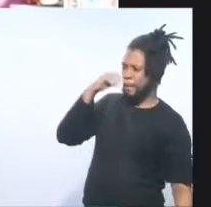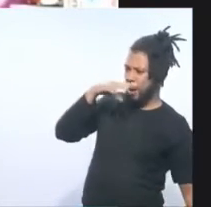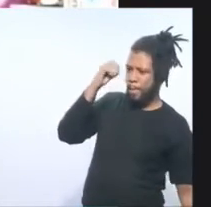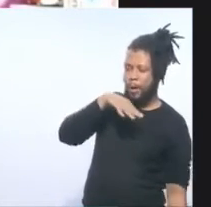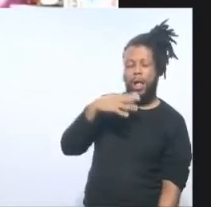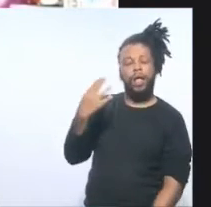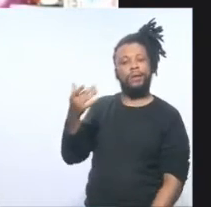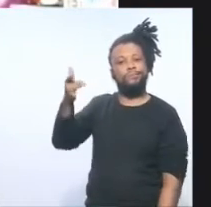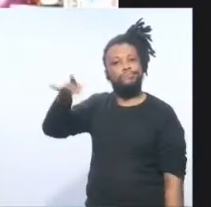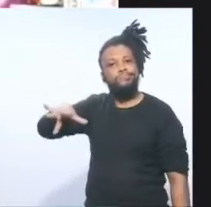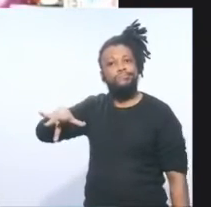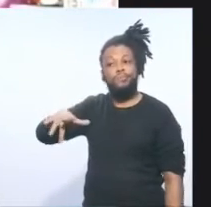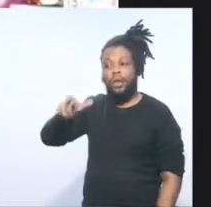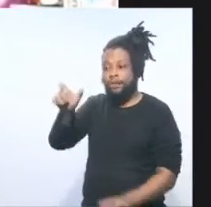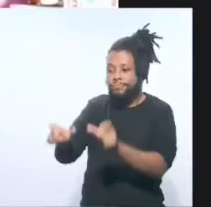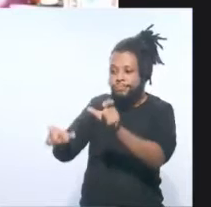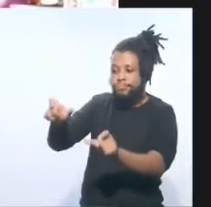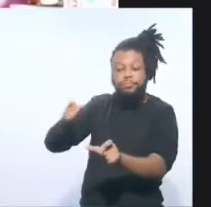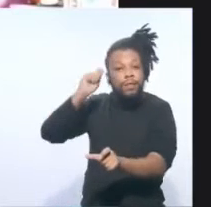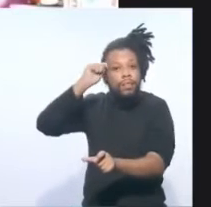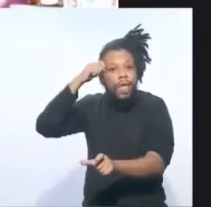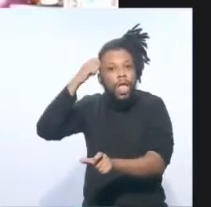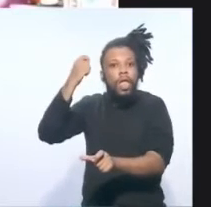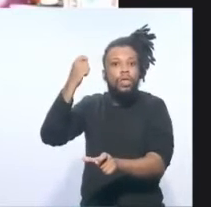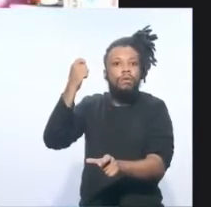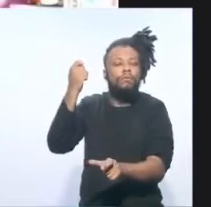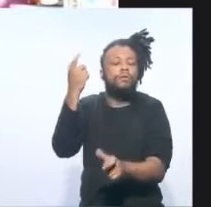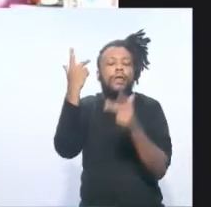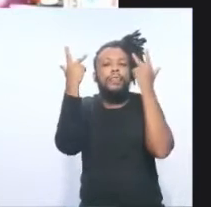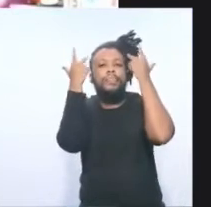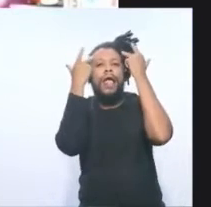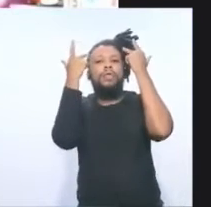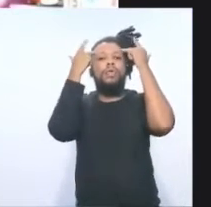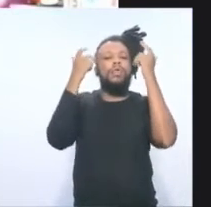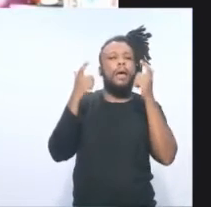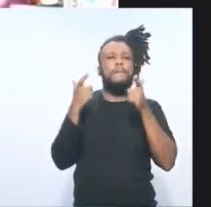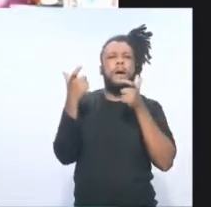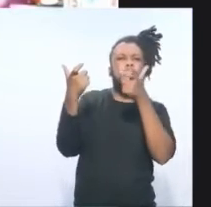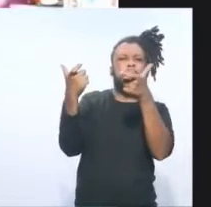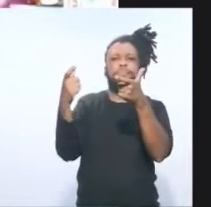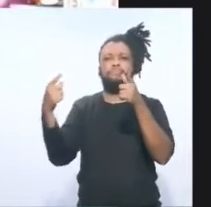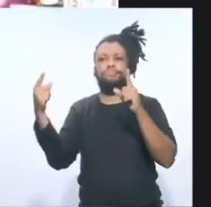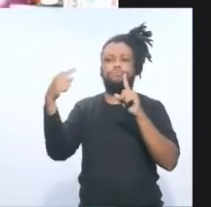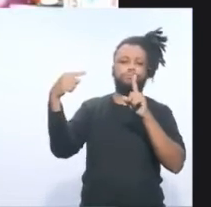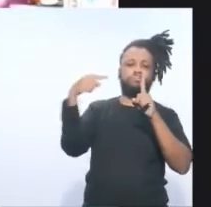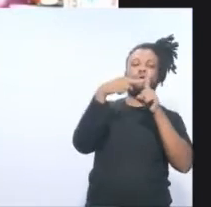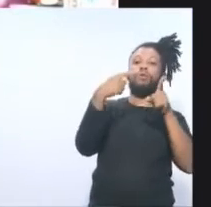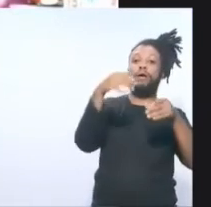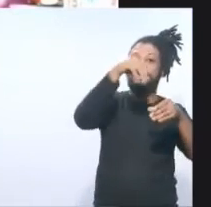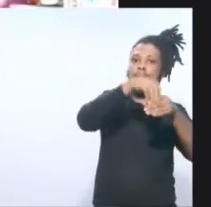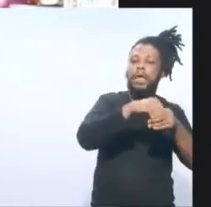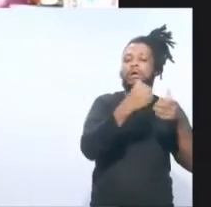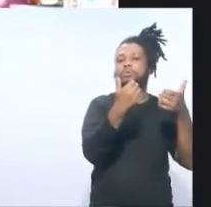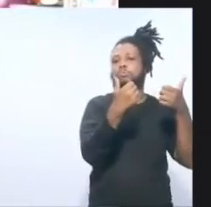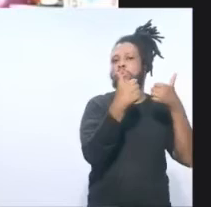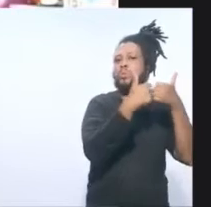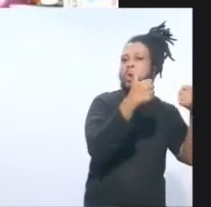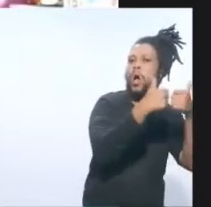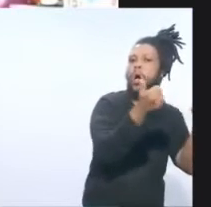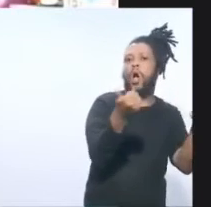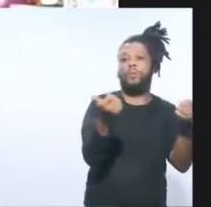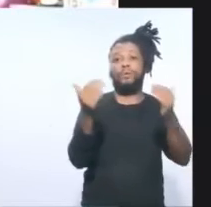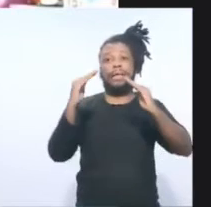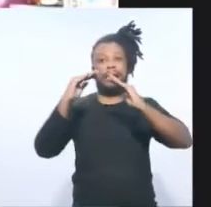os nossos corpos negros, que naturaliza as balas perdidas dentro das vãs, dentro das casas,